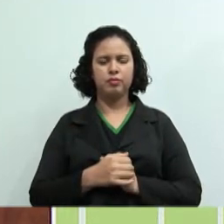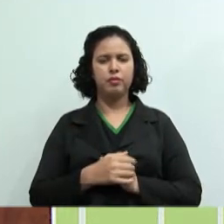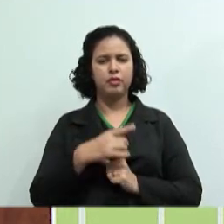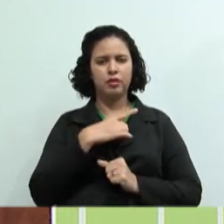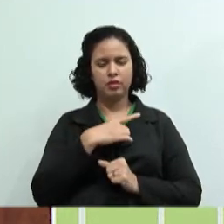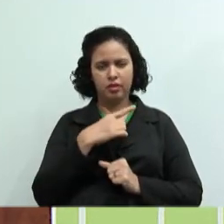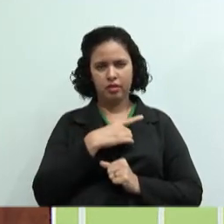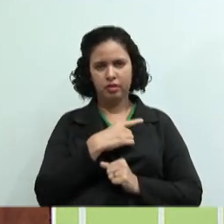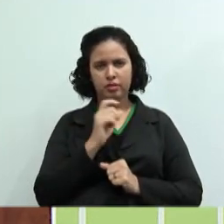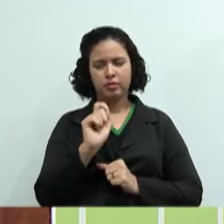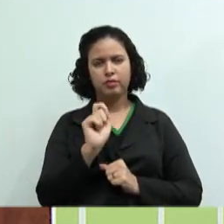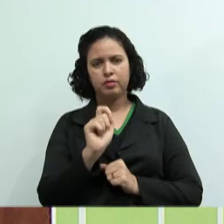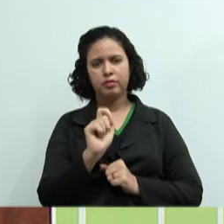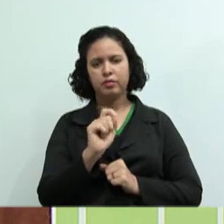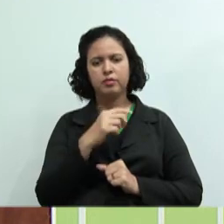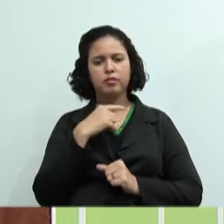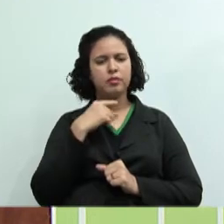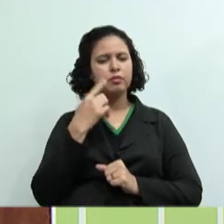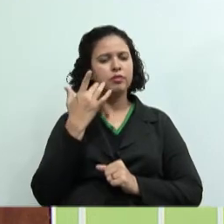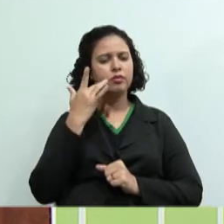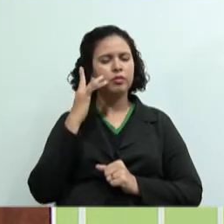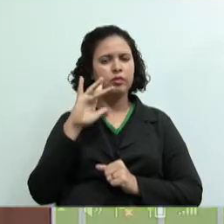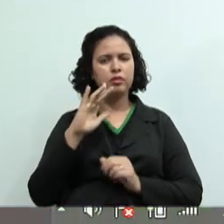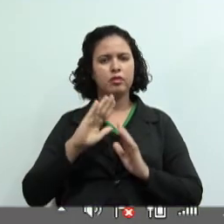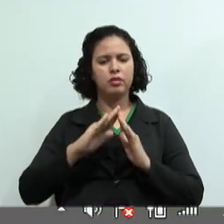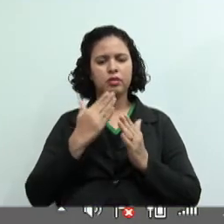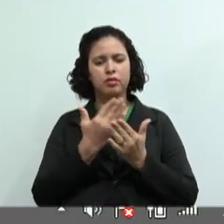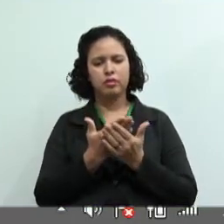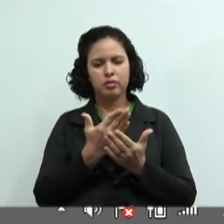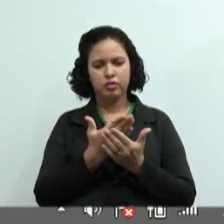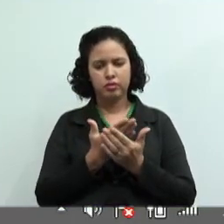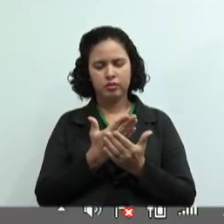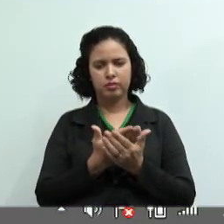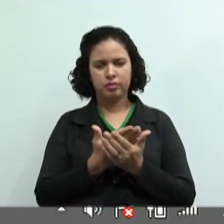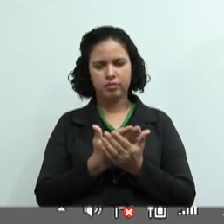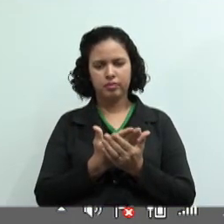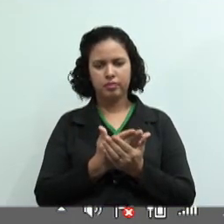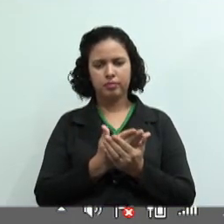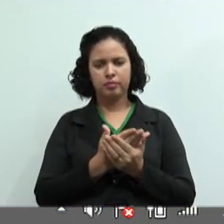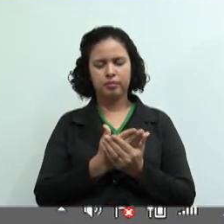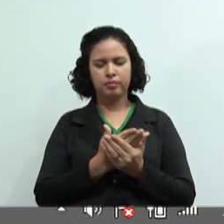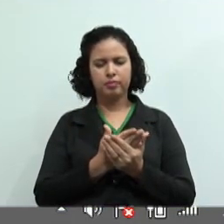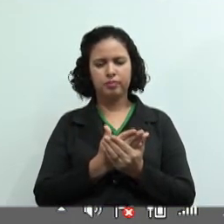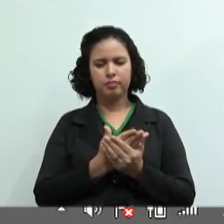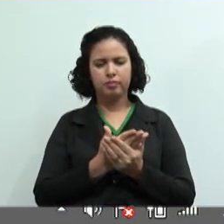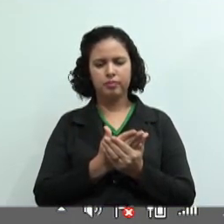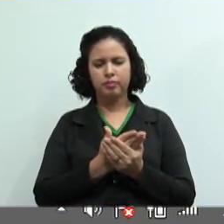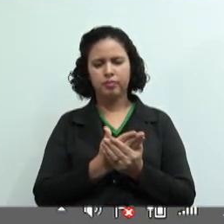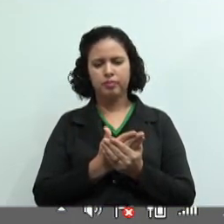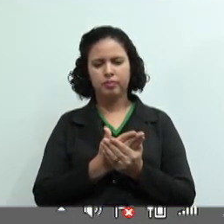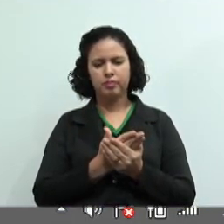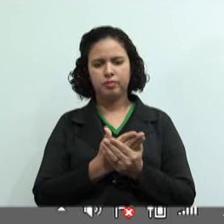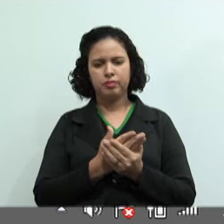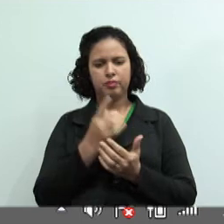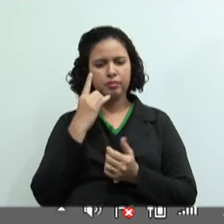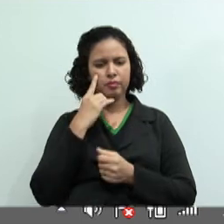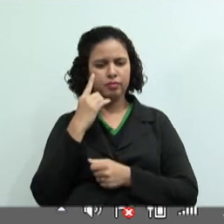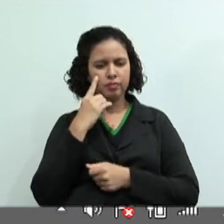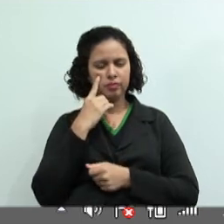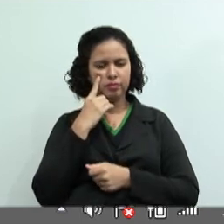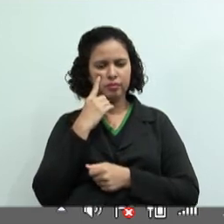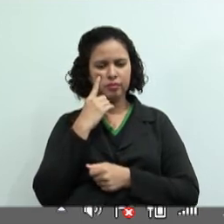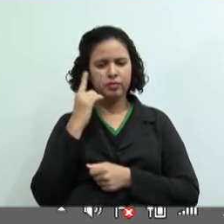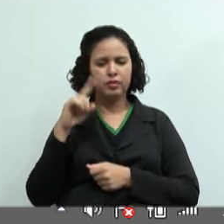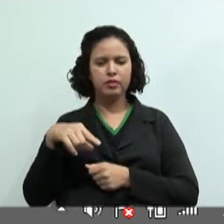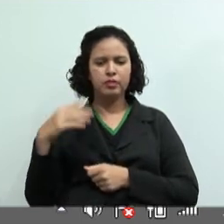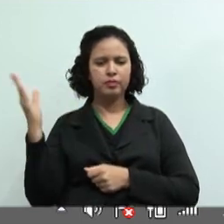essa postagem, eu não sei de qual escola, por favor, a escola, essa escola aqui, eu creio que a professora deve estar lá no fundo com os alunos,